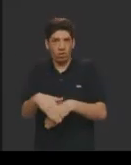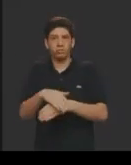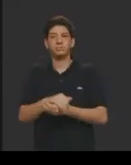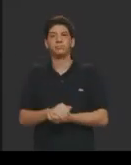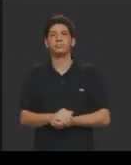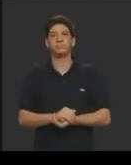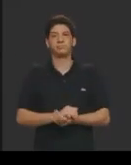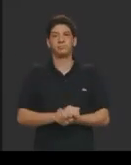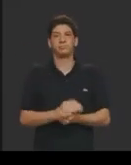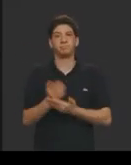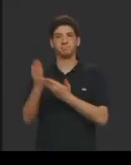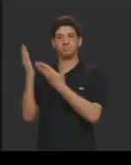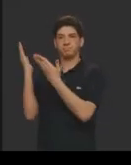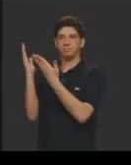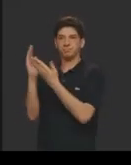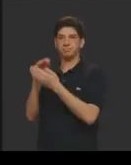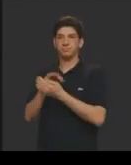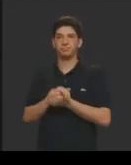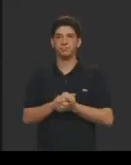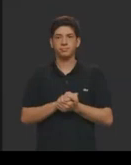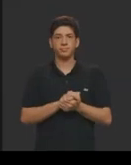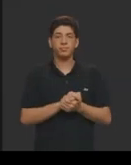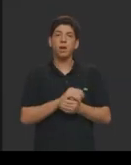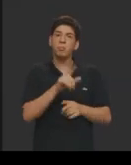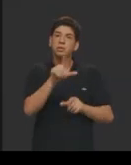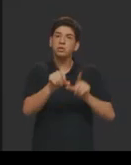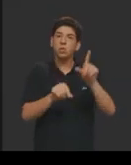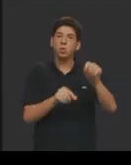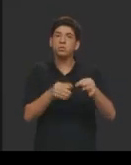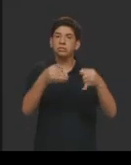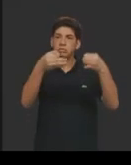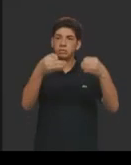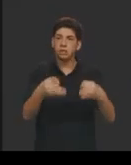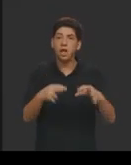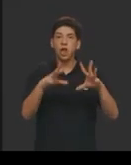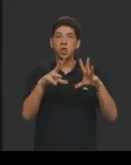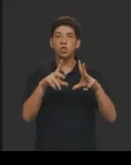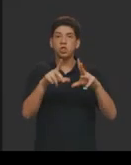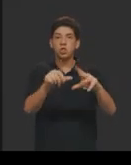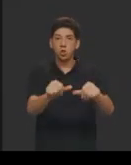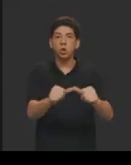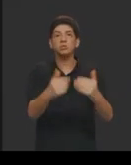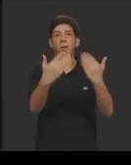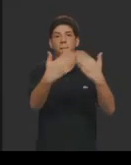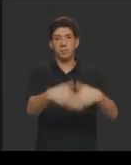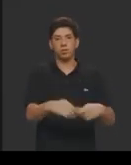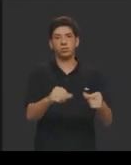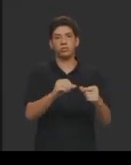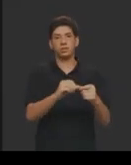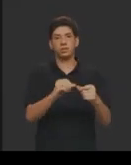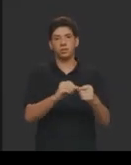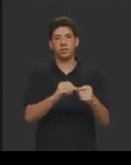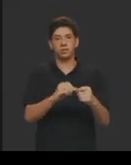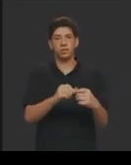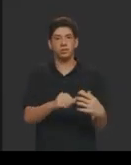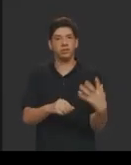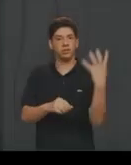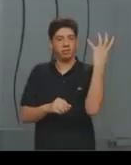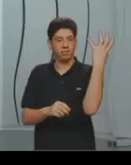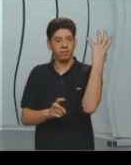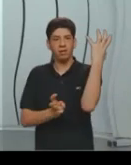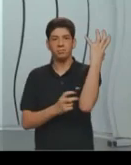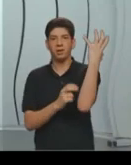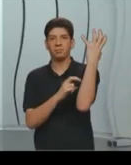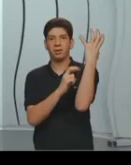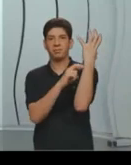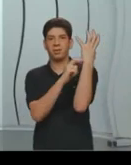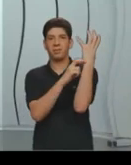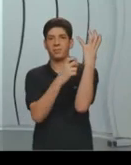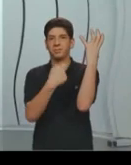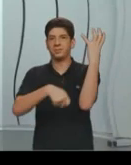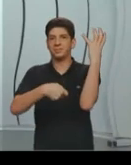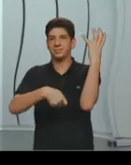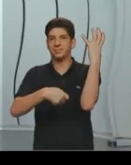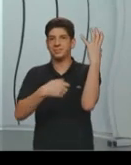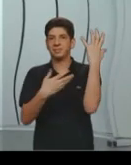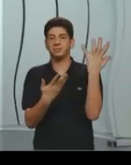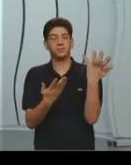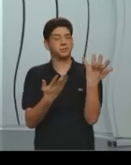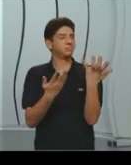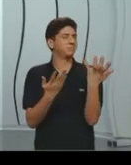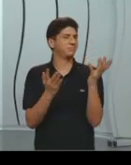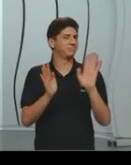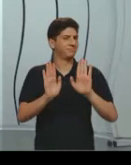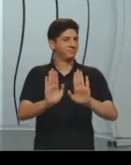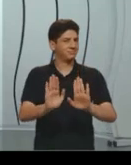seja justa, todos passarão por uma prova, subirão na árvore. Então a gente pode observar